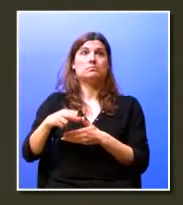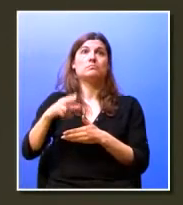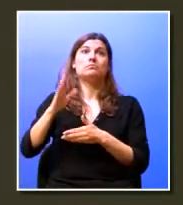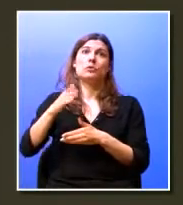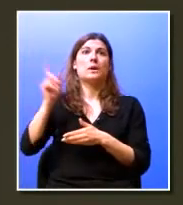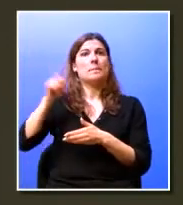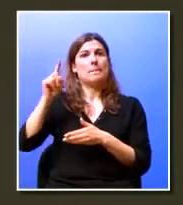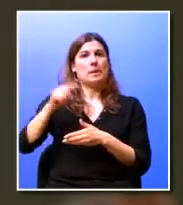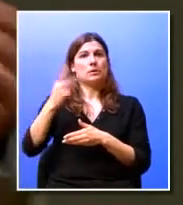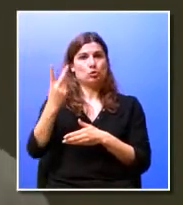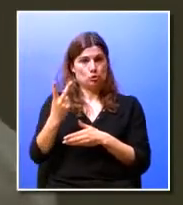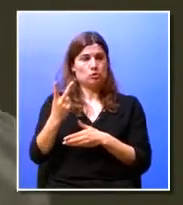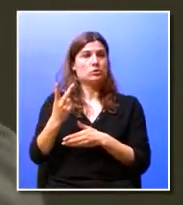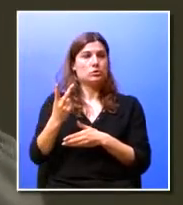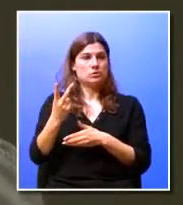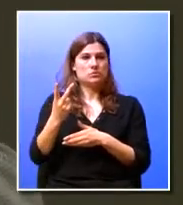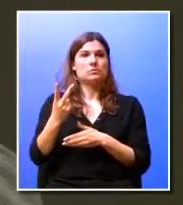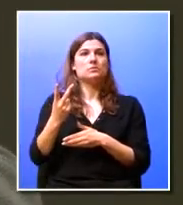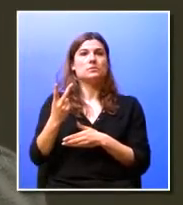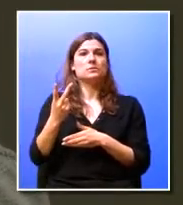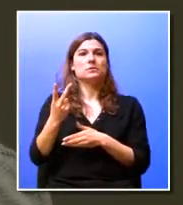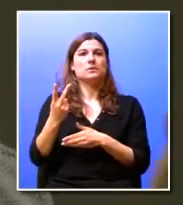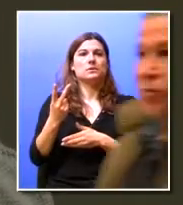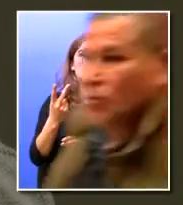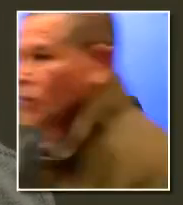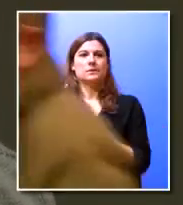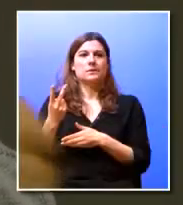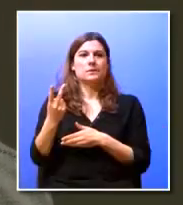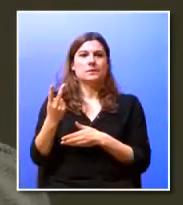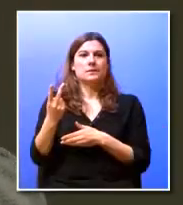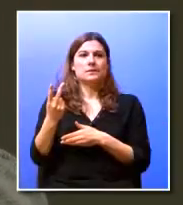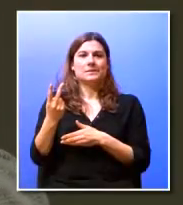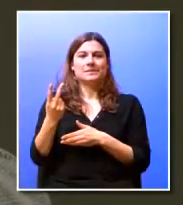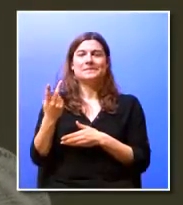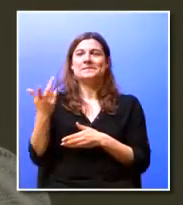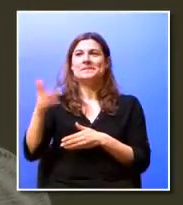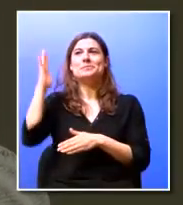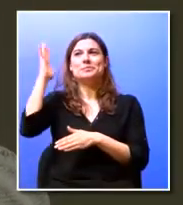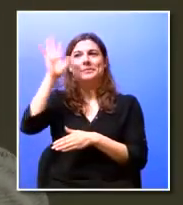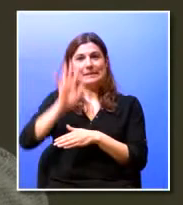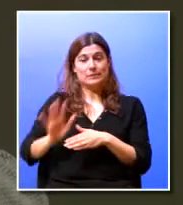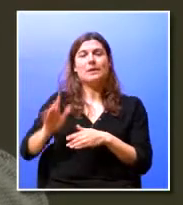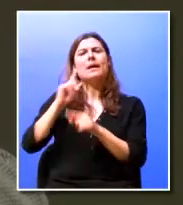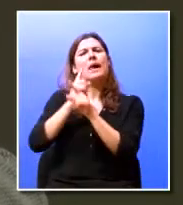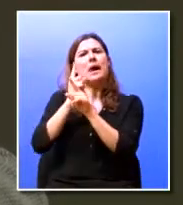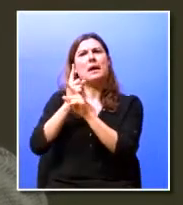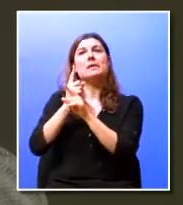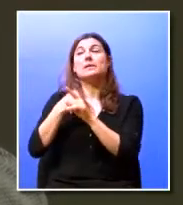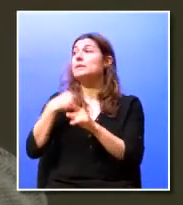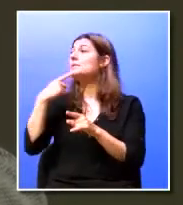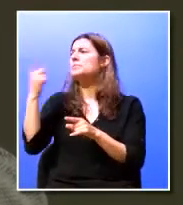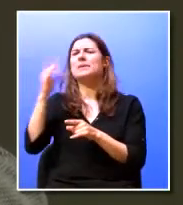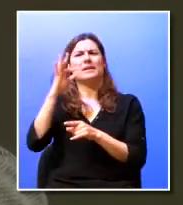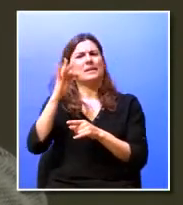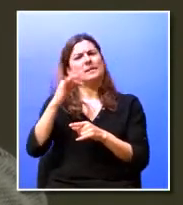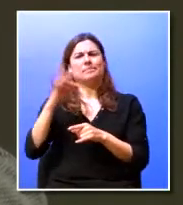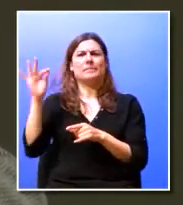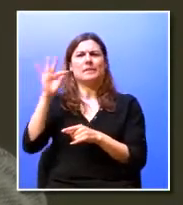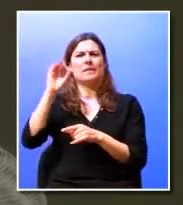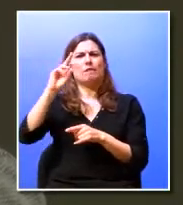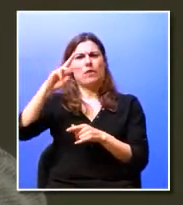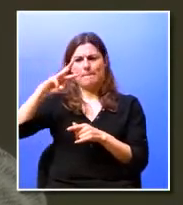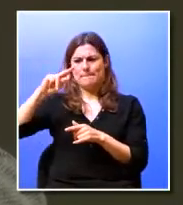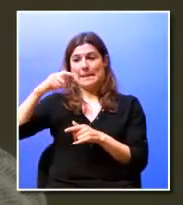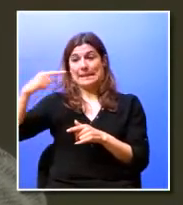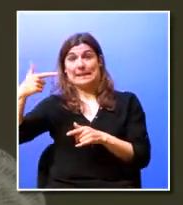segundo ano consecutivo de estar na organização deste Congresso Nacional. Eu recordo-me das palavras que dirigia ao Format no final do Congresso do ano